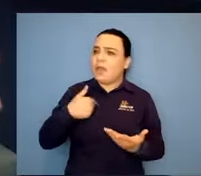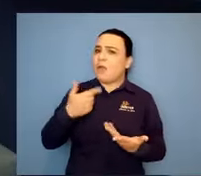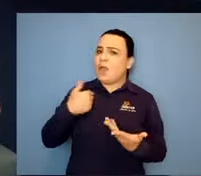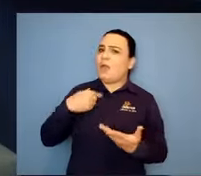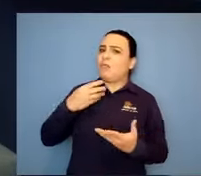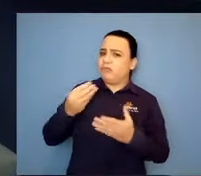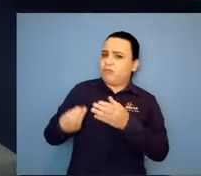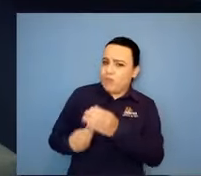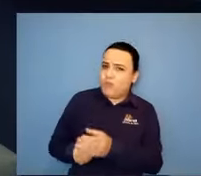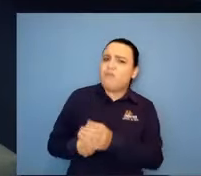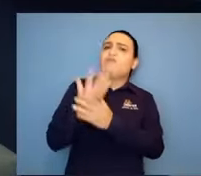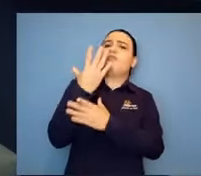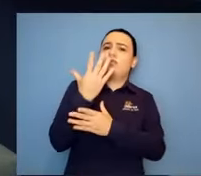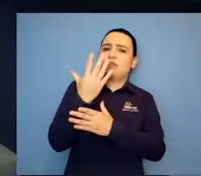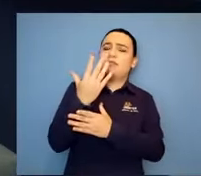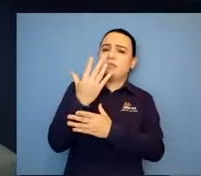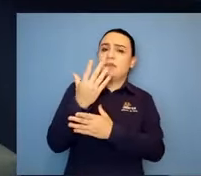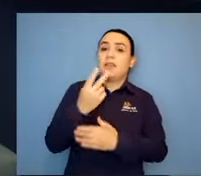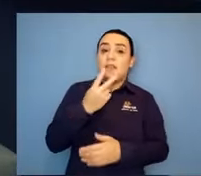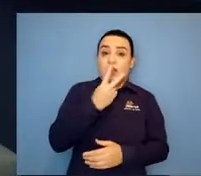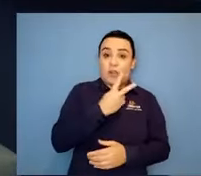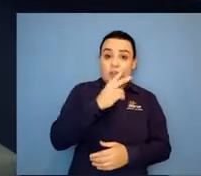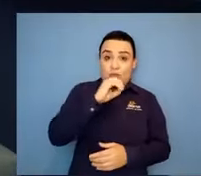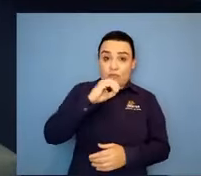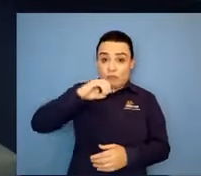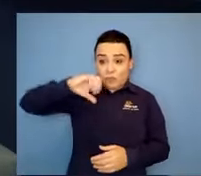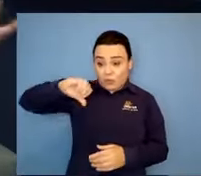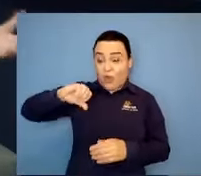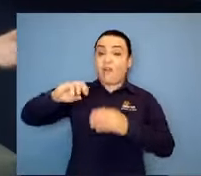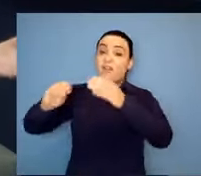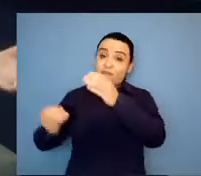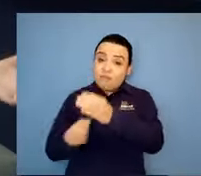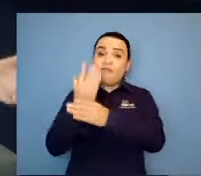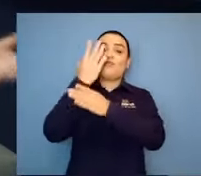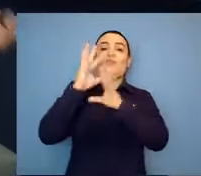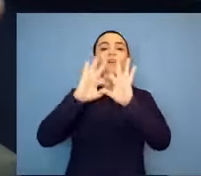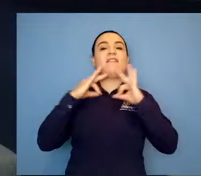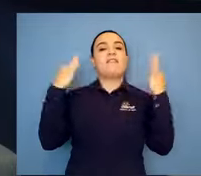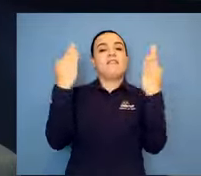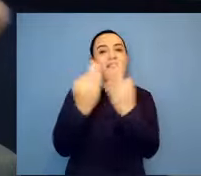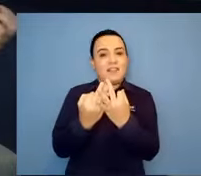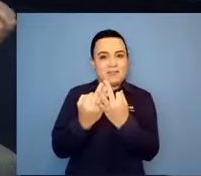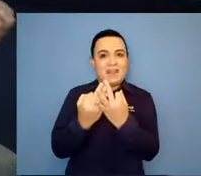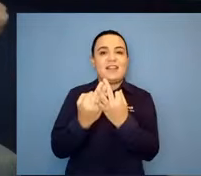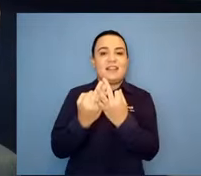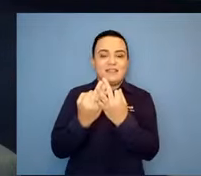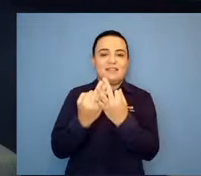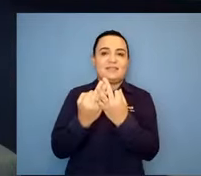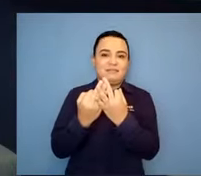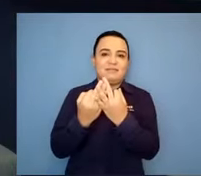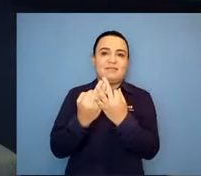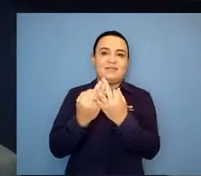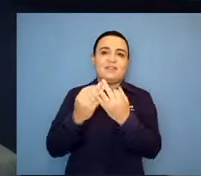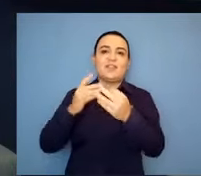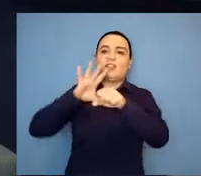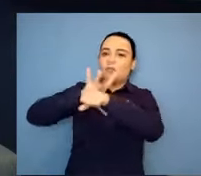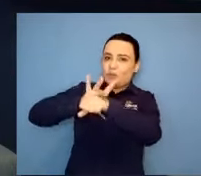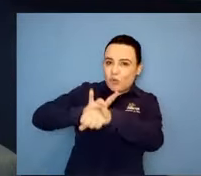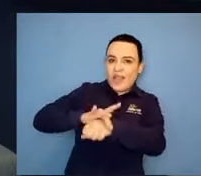Então, em 2009, ainda nasceu a família ALD Brasil. E a própria médica me orientou. Ela falou assim,